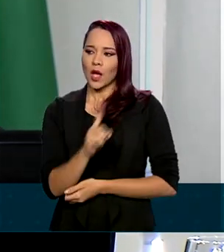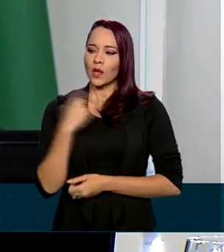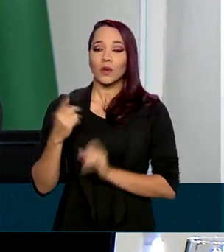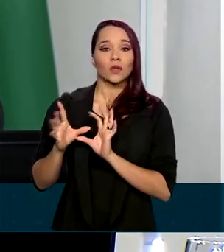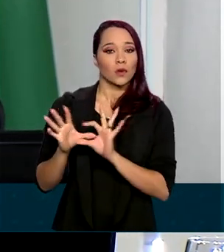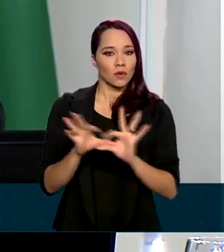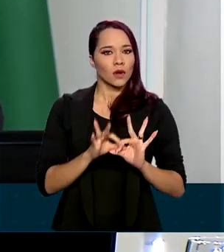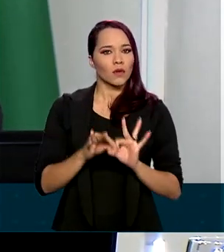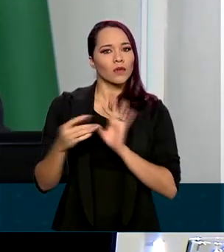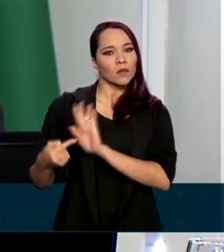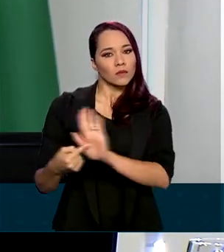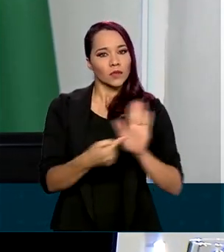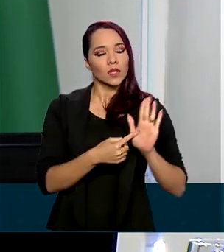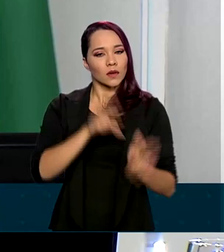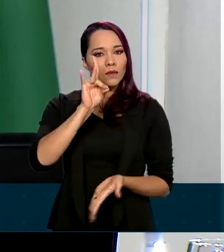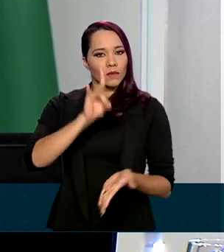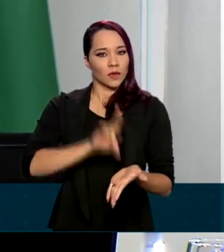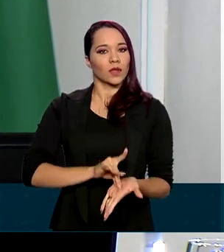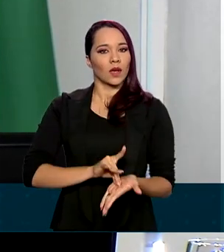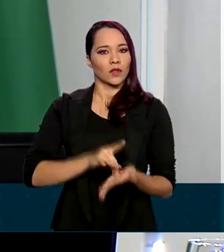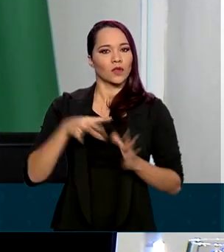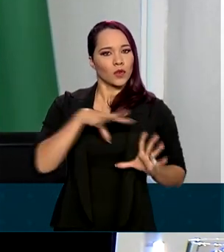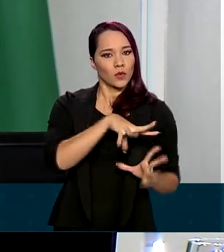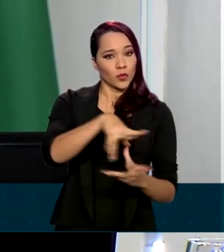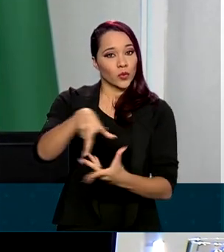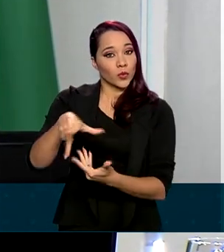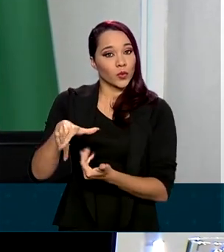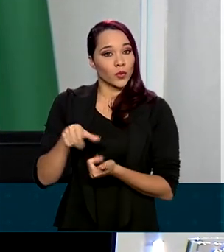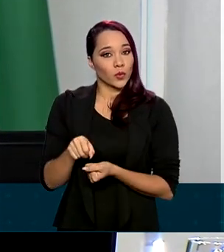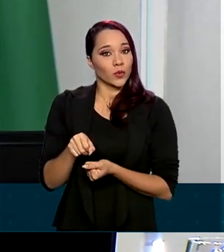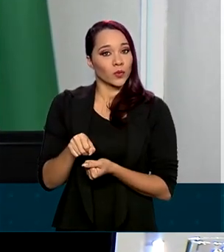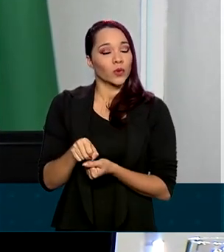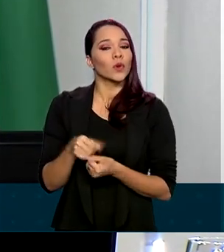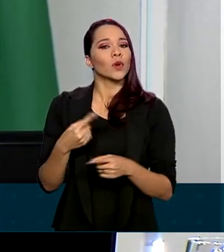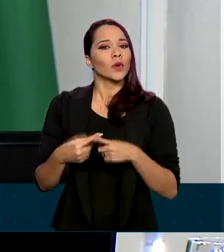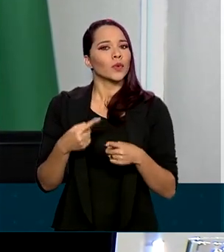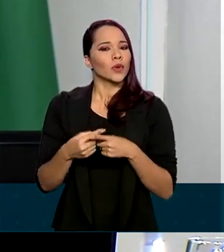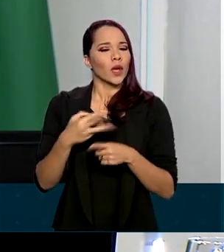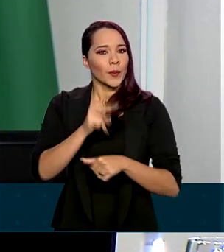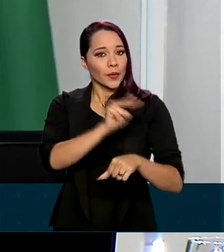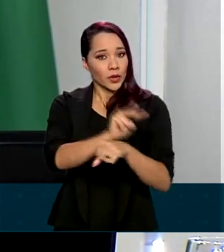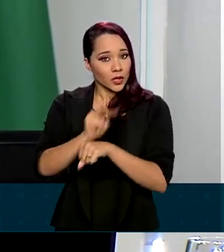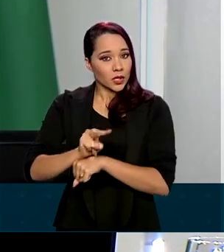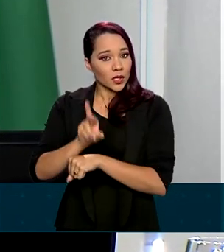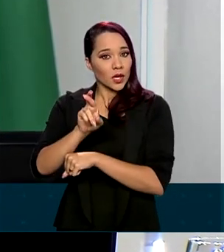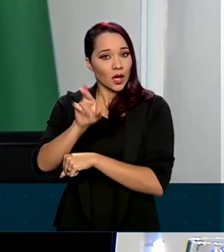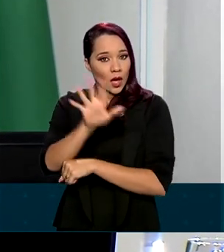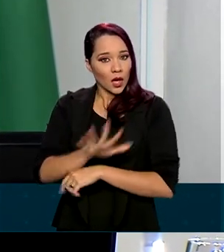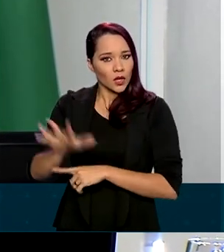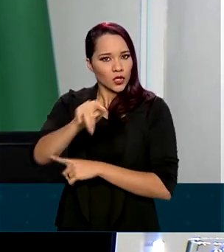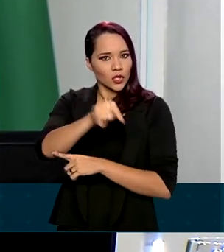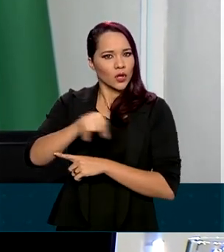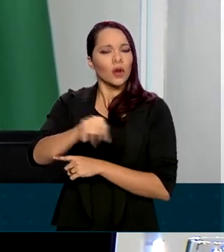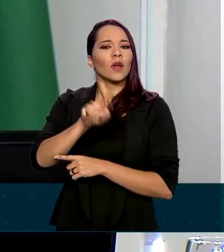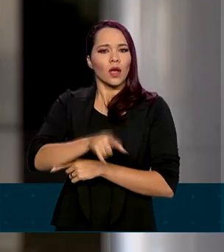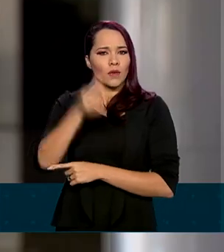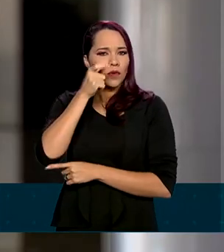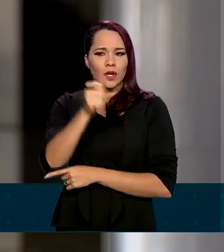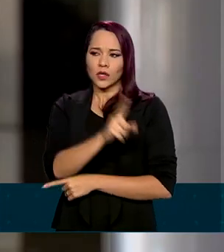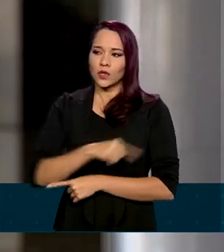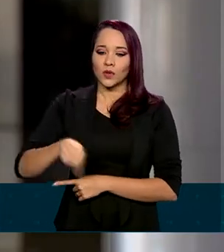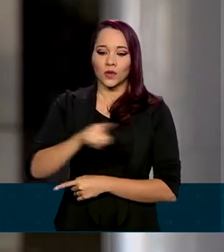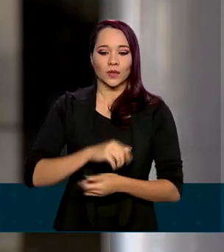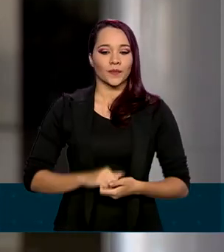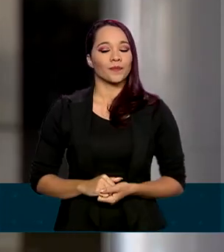mostrará a verdade ao mundo, porque preservar a região é o interesse de todos nós.